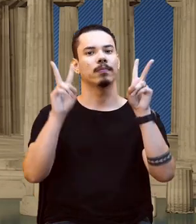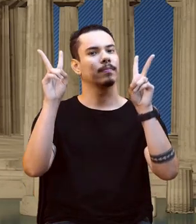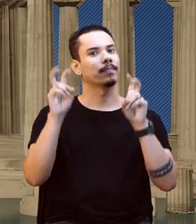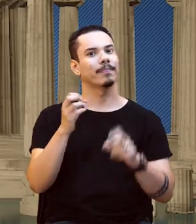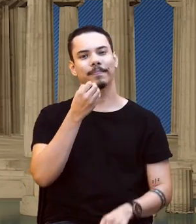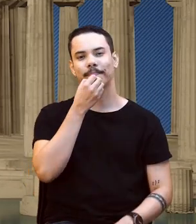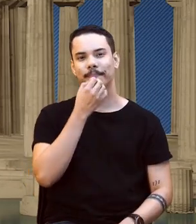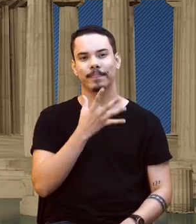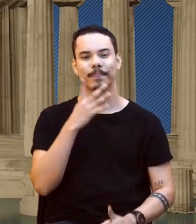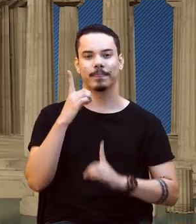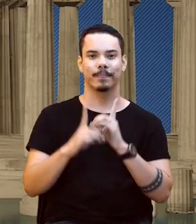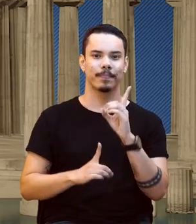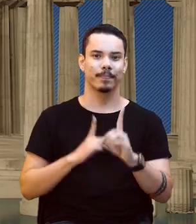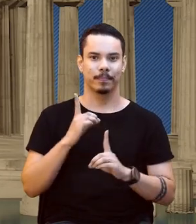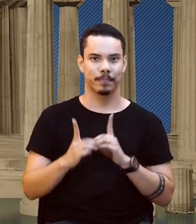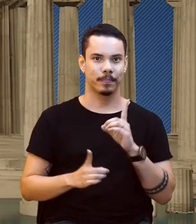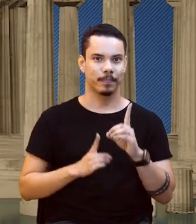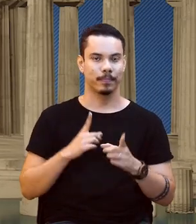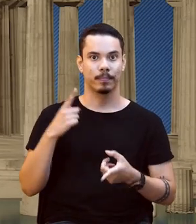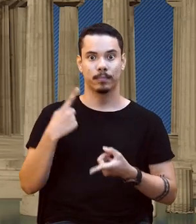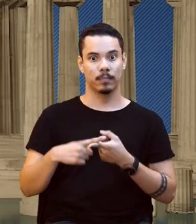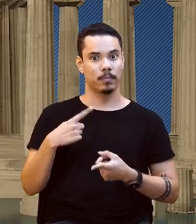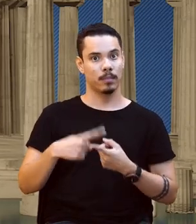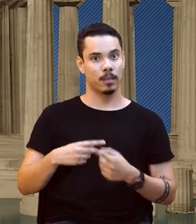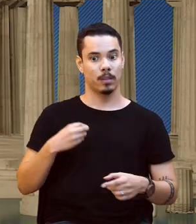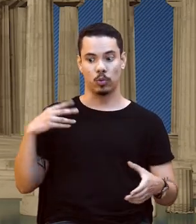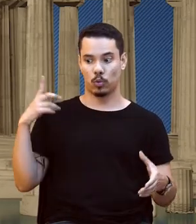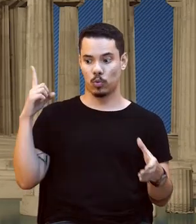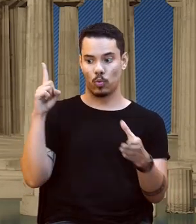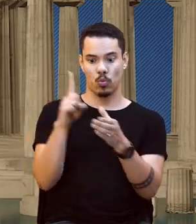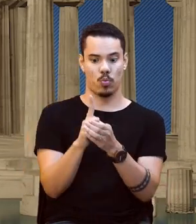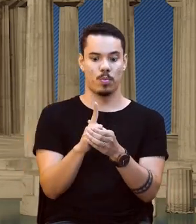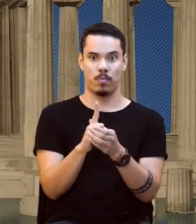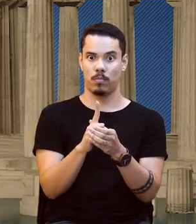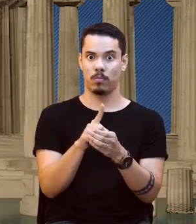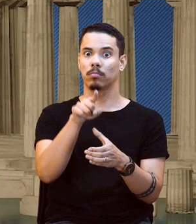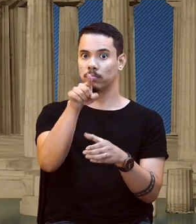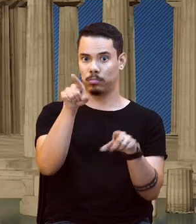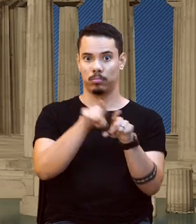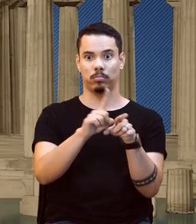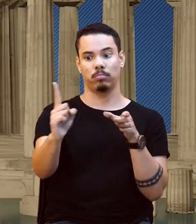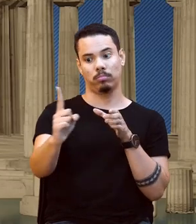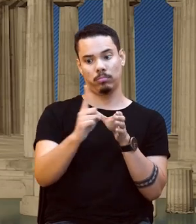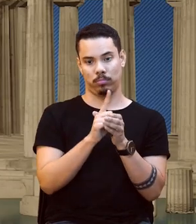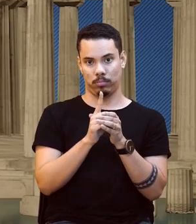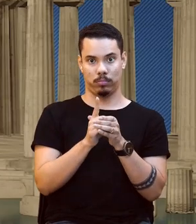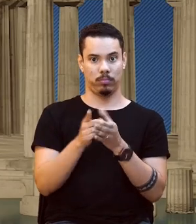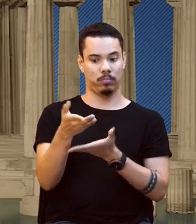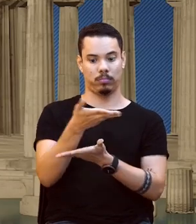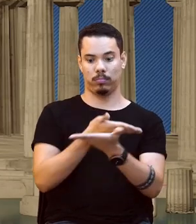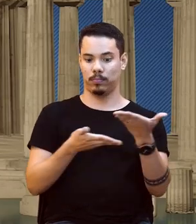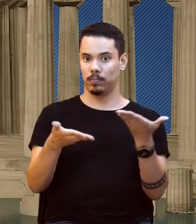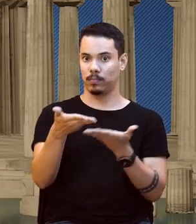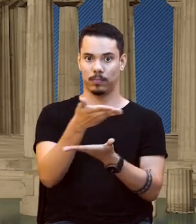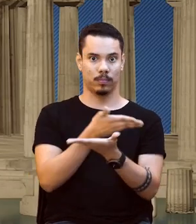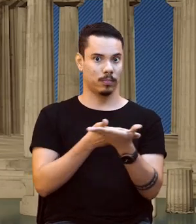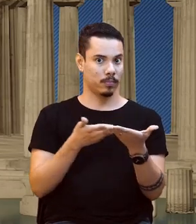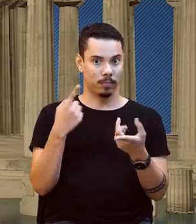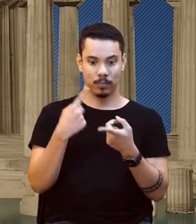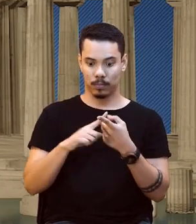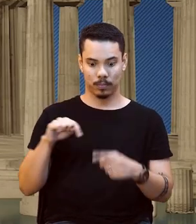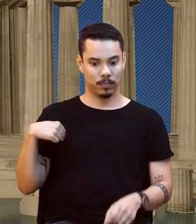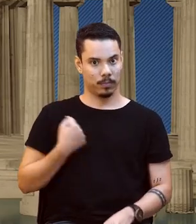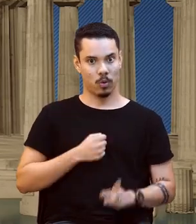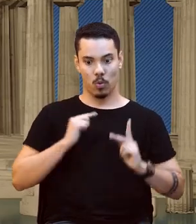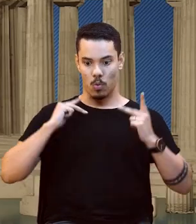muito dinâmico. Por quê? Eu estou no meio. Você está no meio. Não tem como não falar do meu ambiente se não me colocar,